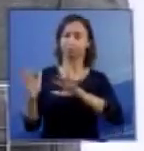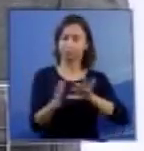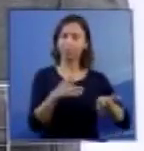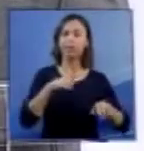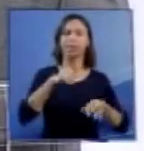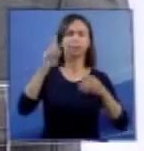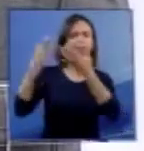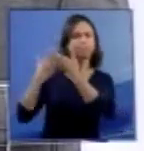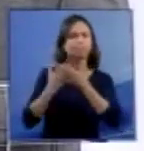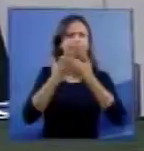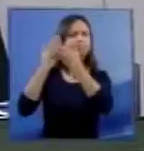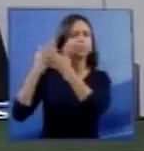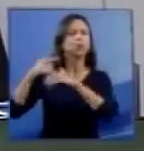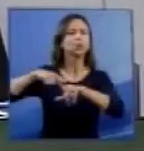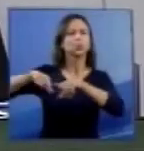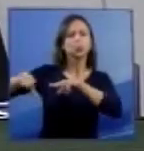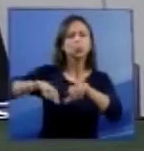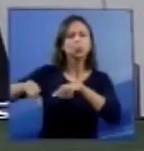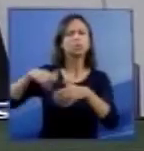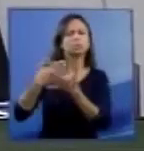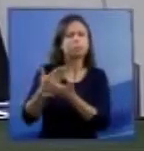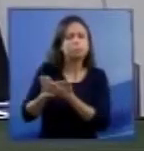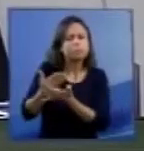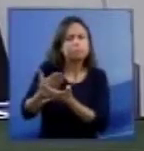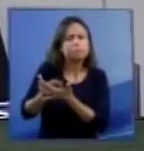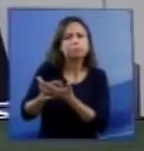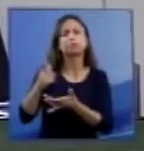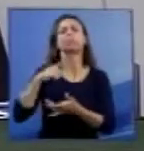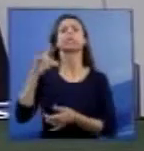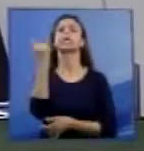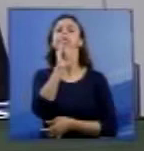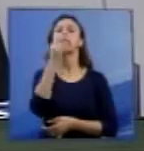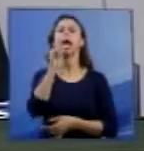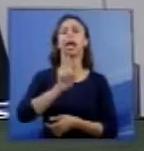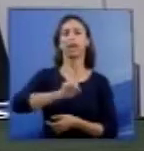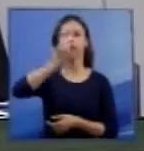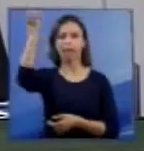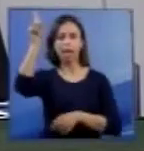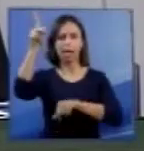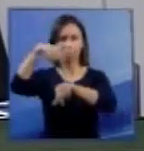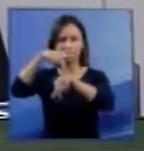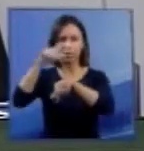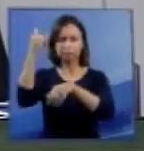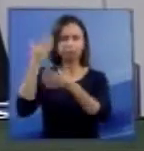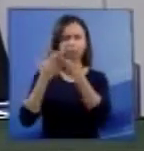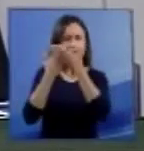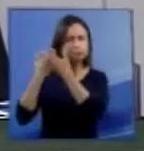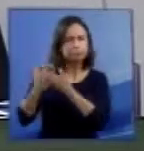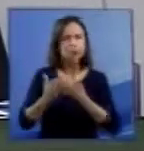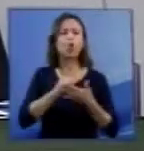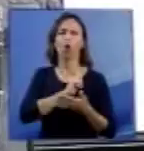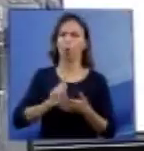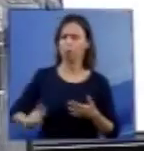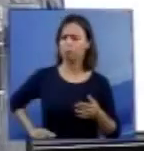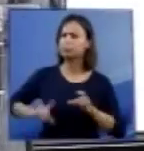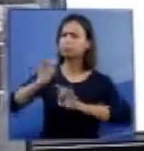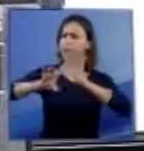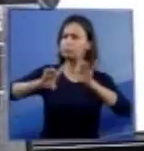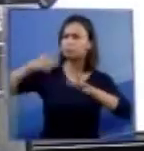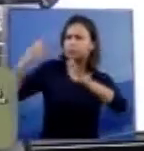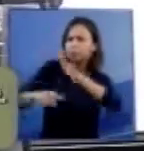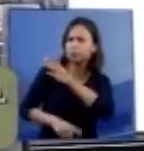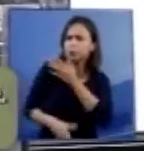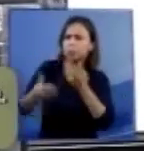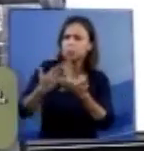Itália, órgão oficial de associadoramento dos ministros do governo italiano, composto por especialistas